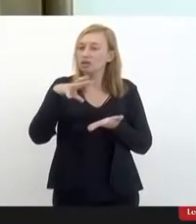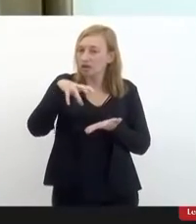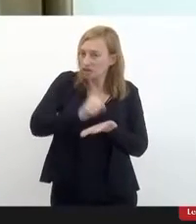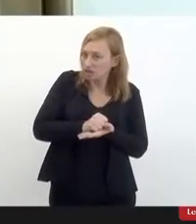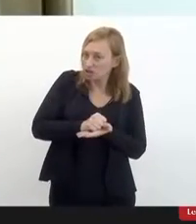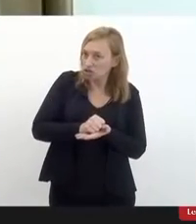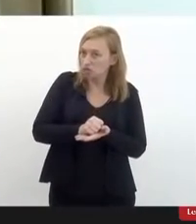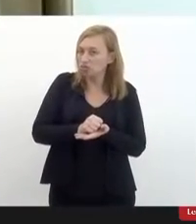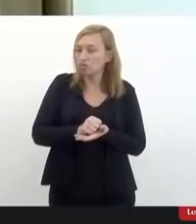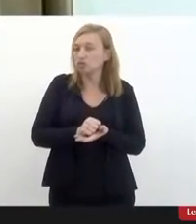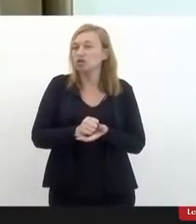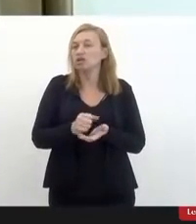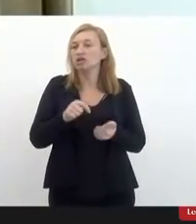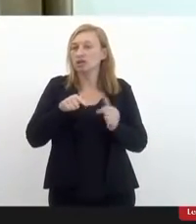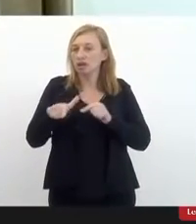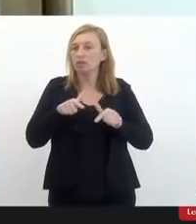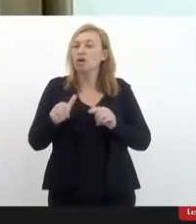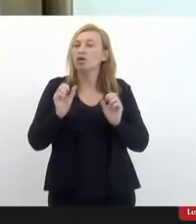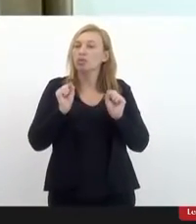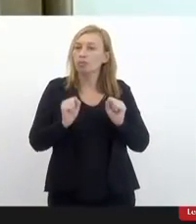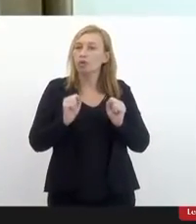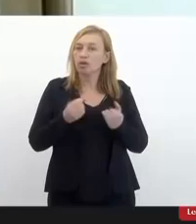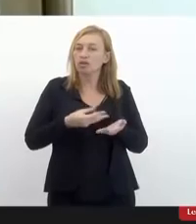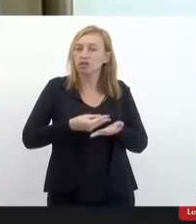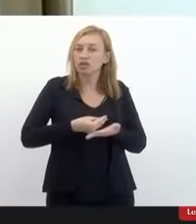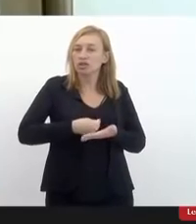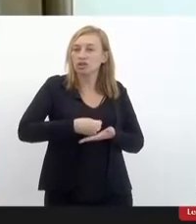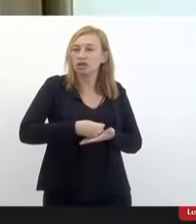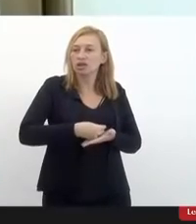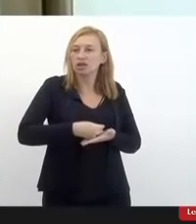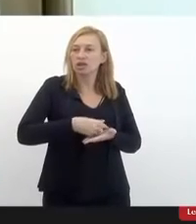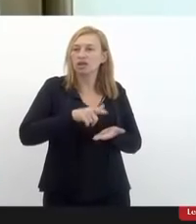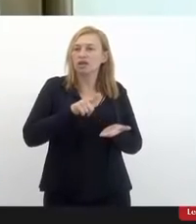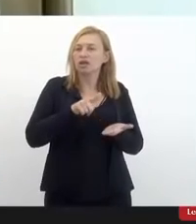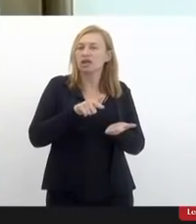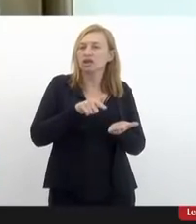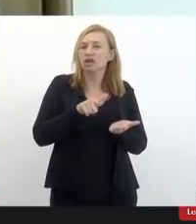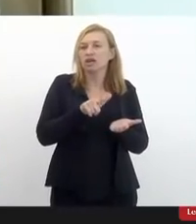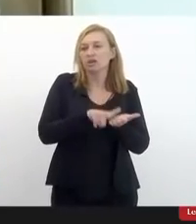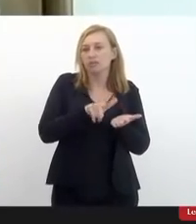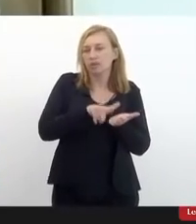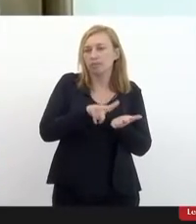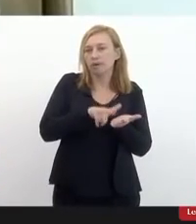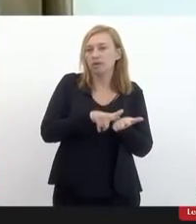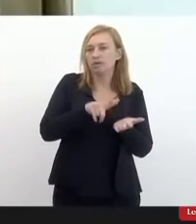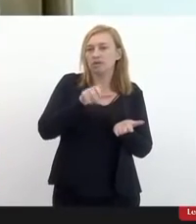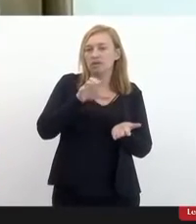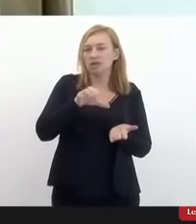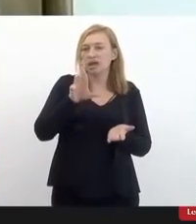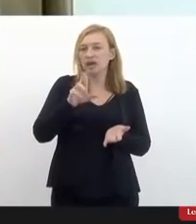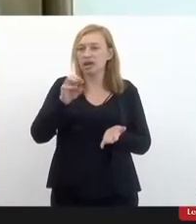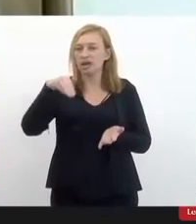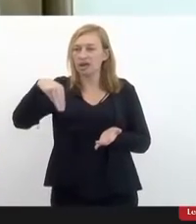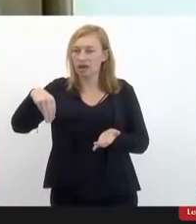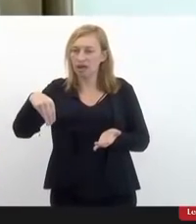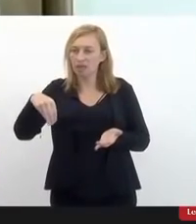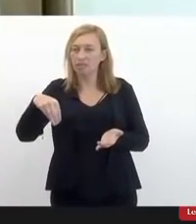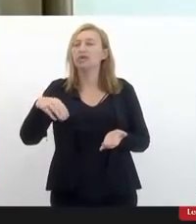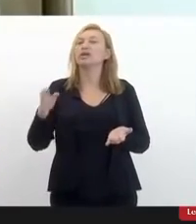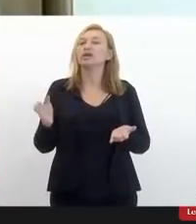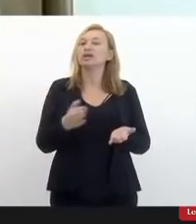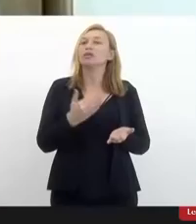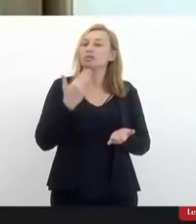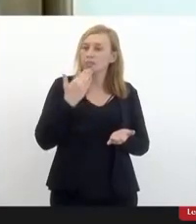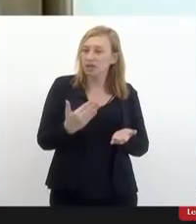ativo, ele hoje pode emitir receita pelo CRM, pelo site, ele pode também solicitar